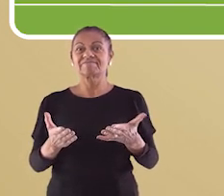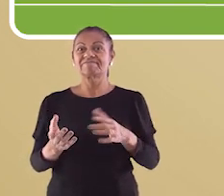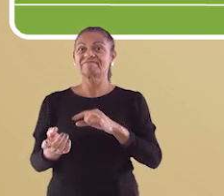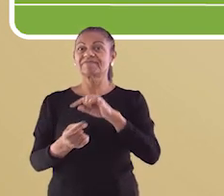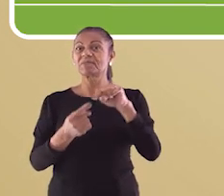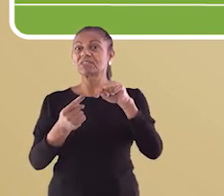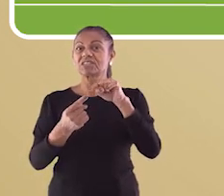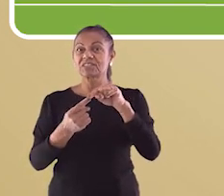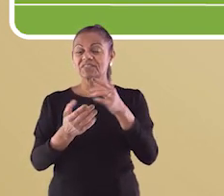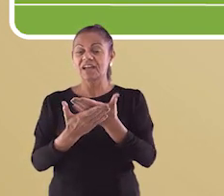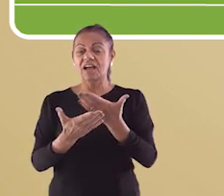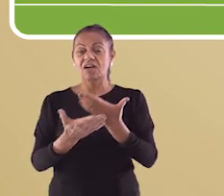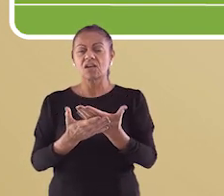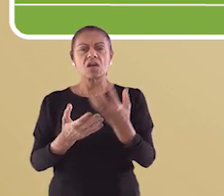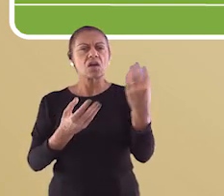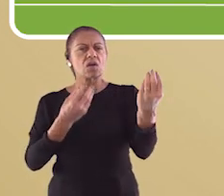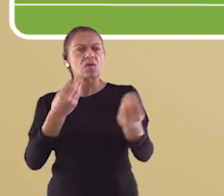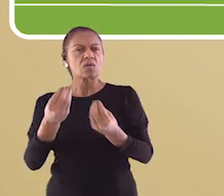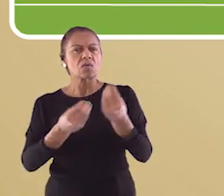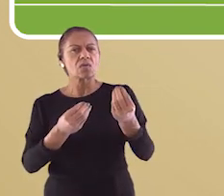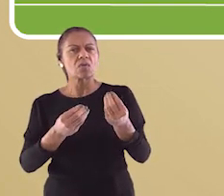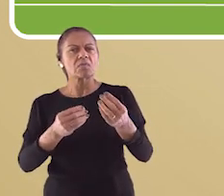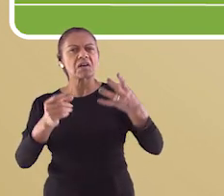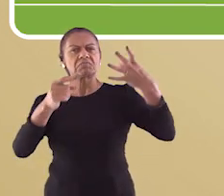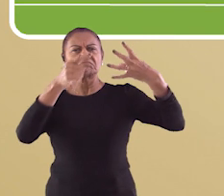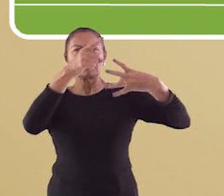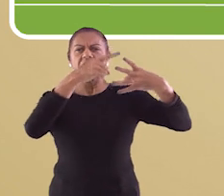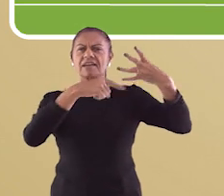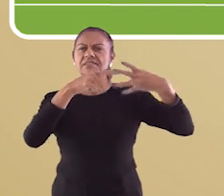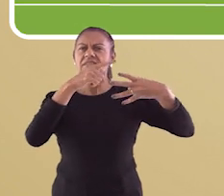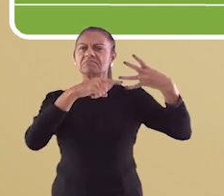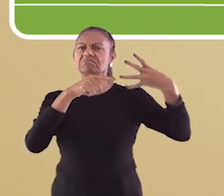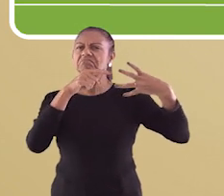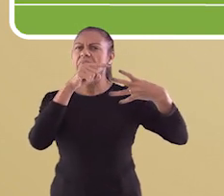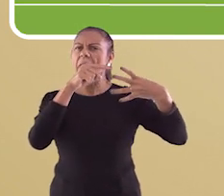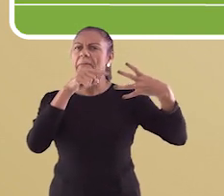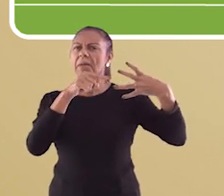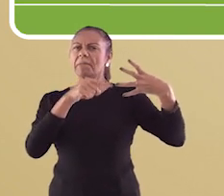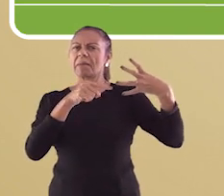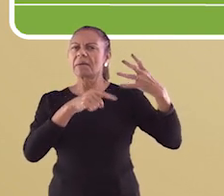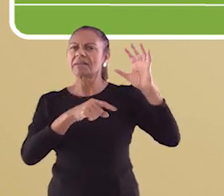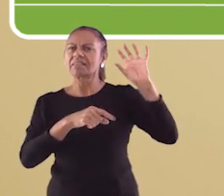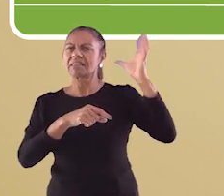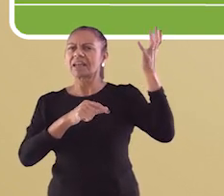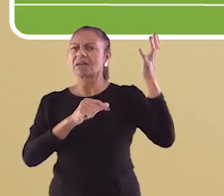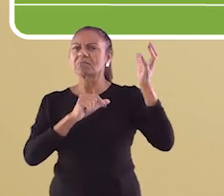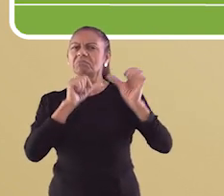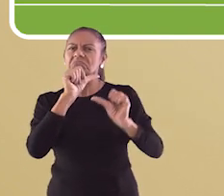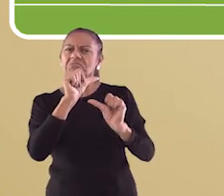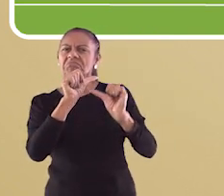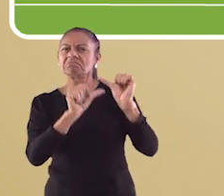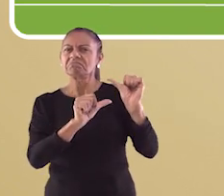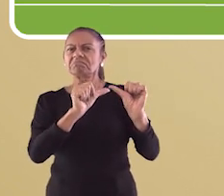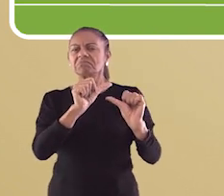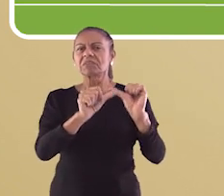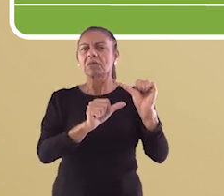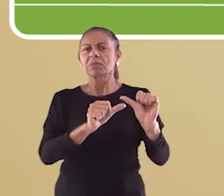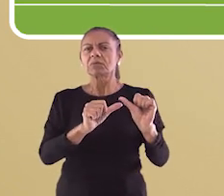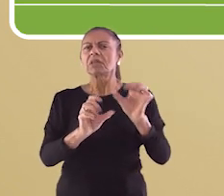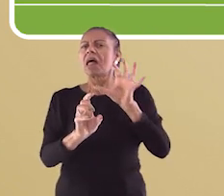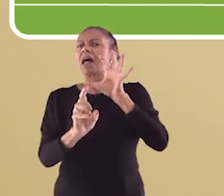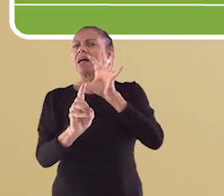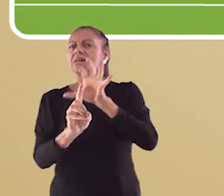central da nossa aula de hoje. Como as estações do ano interferem na vida dos seres vivos? Antes de